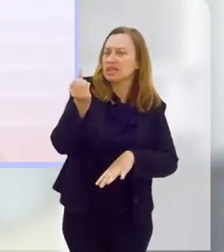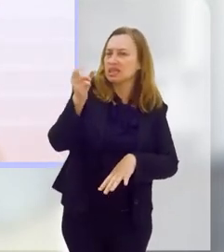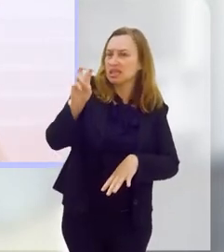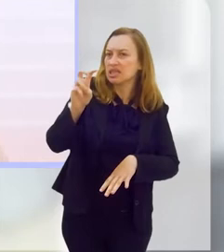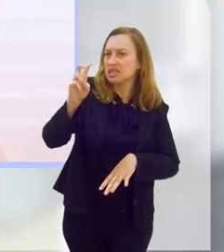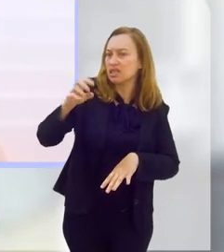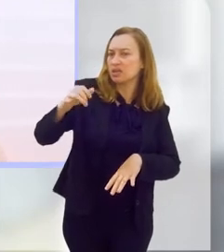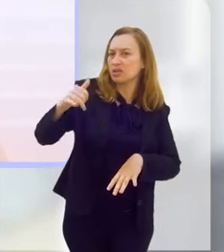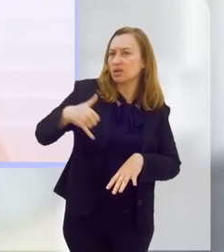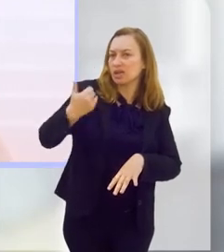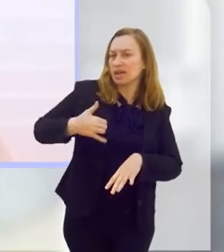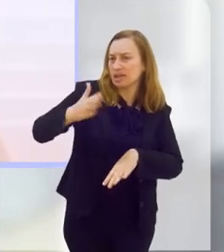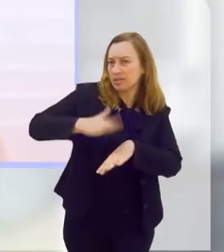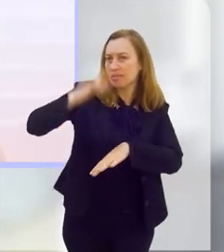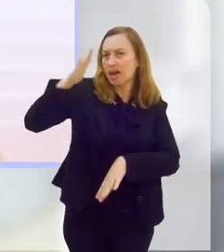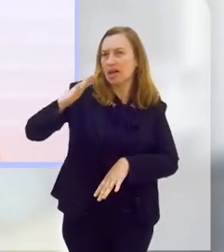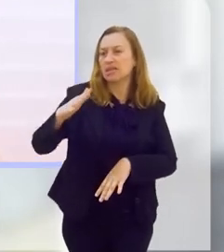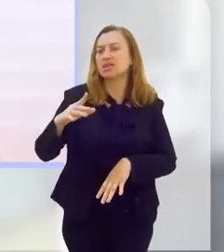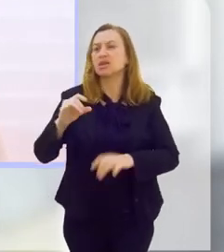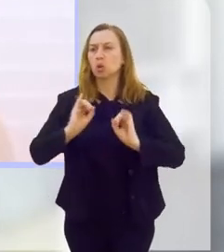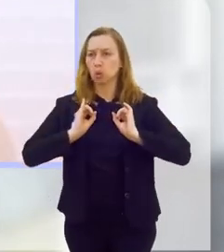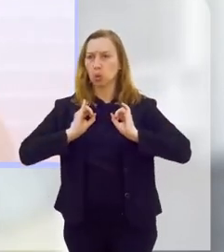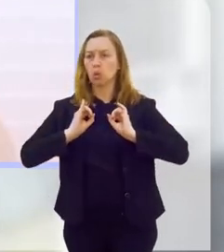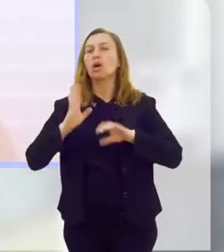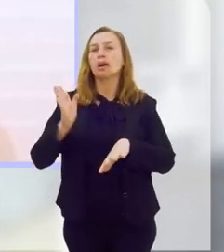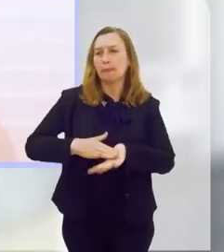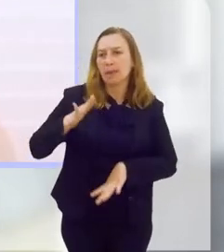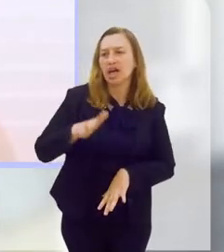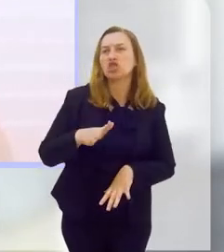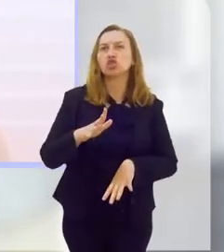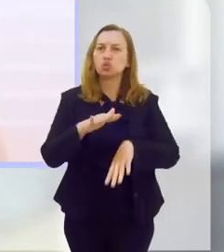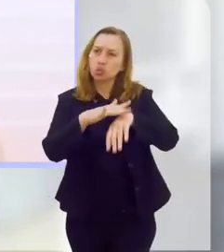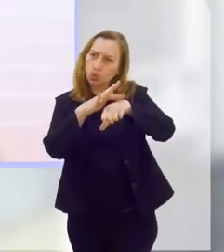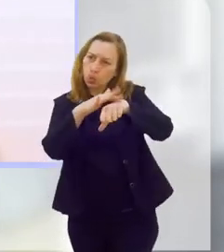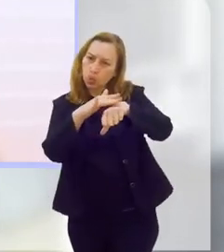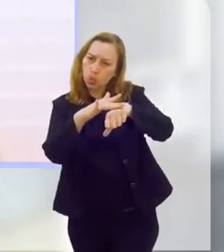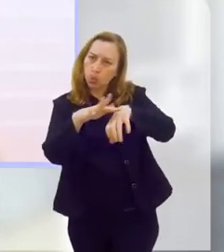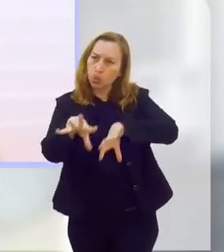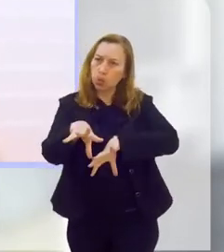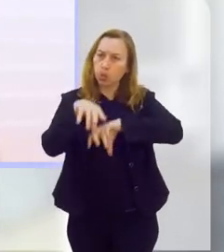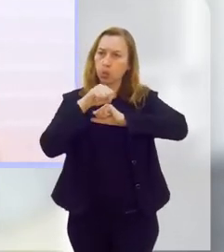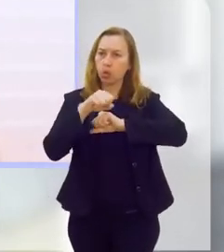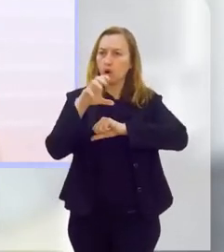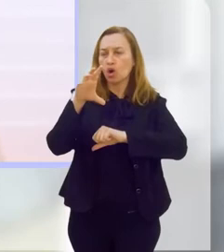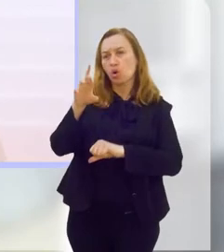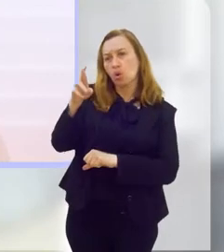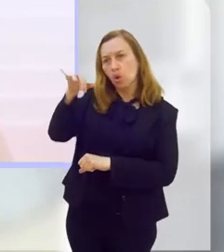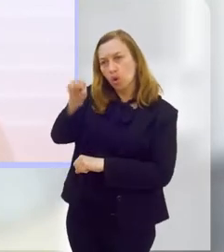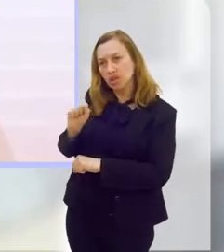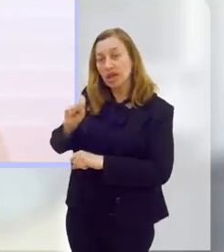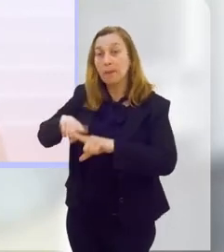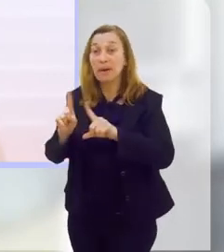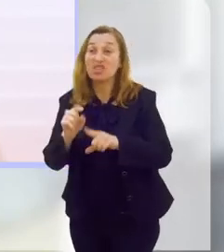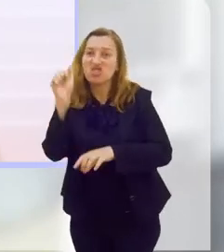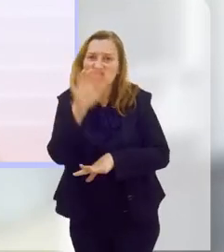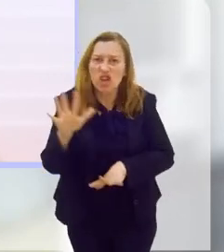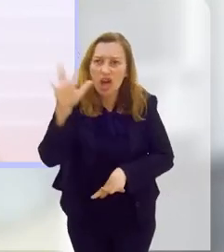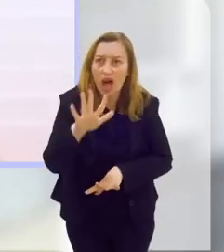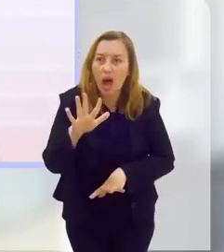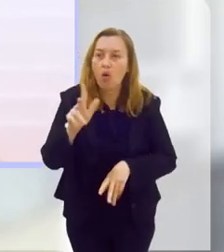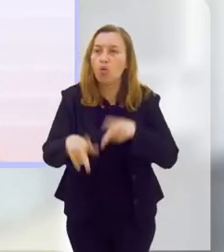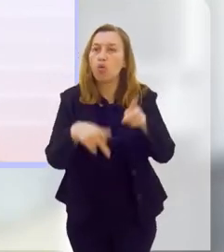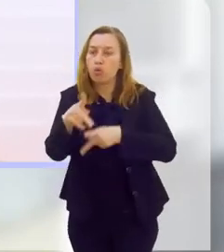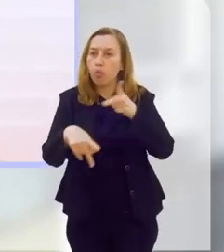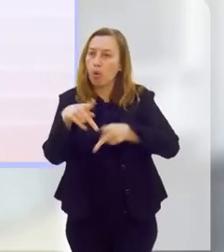65 anos, que são sedentárias, tendem a ter mais doenças crônicas, mas em geral,